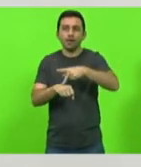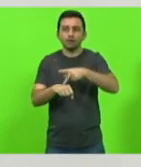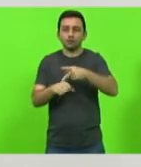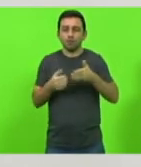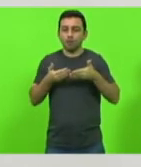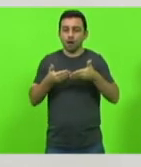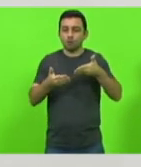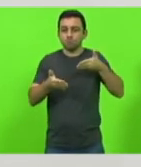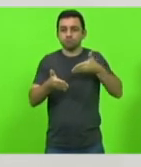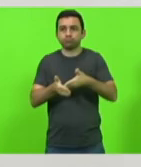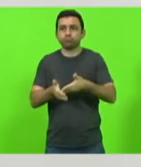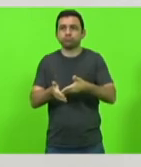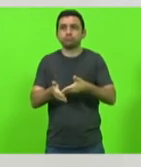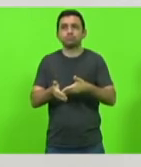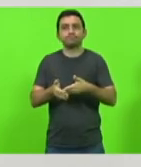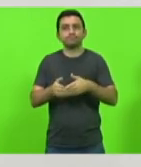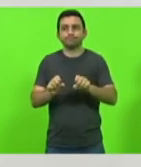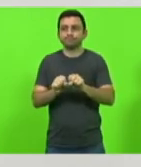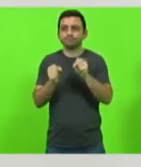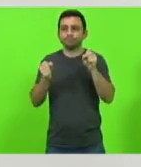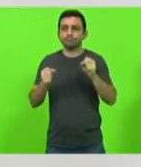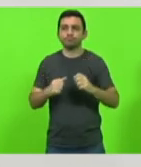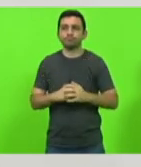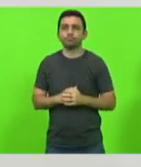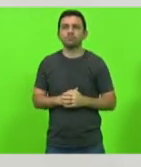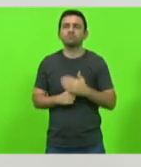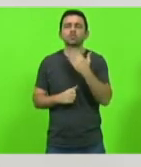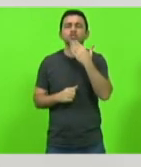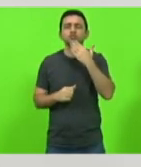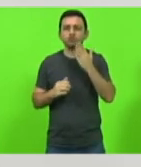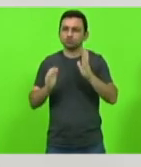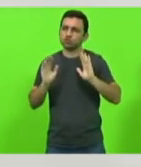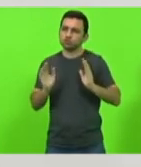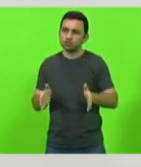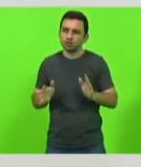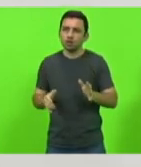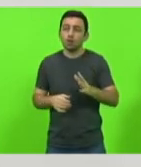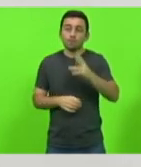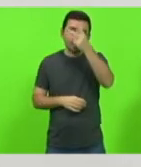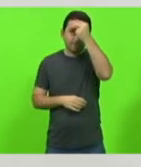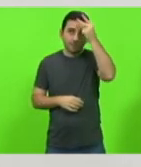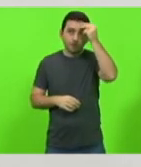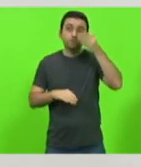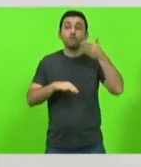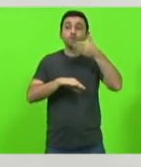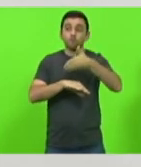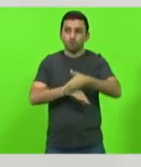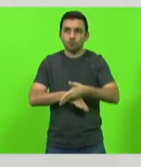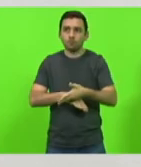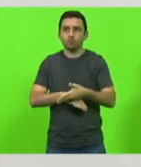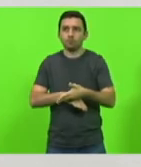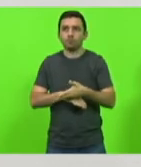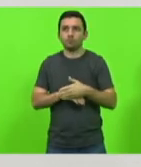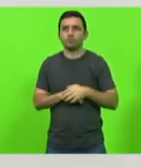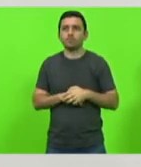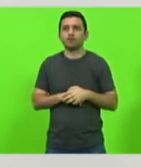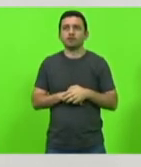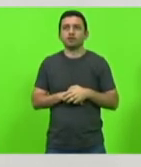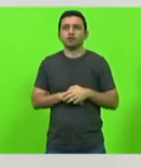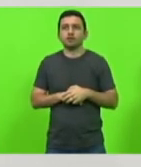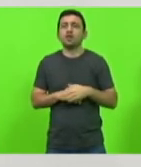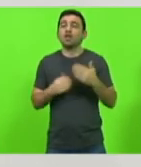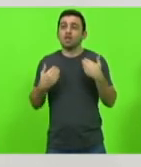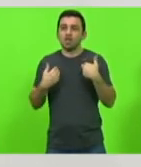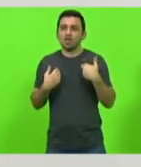quem nunca a gente fez um pedido o prefeito ele foi até lá hoje inclusive recebi a